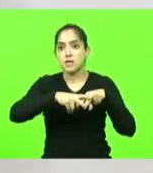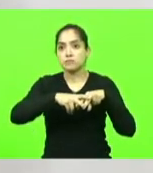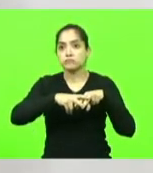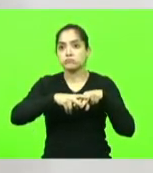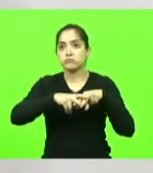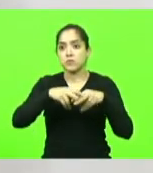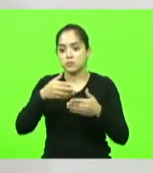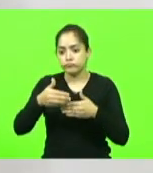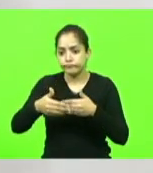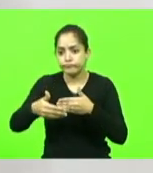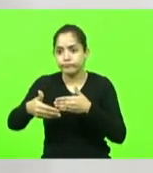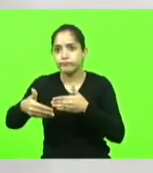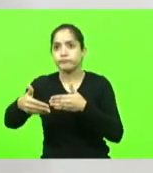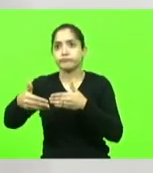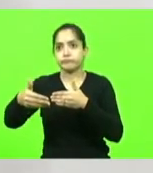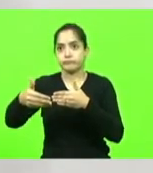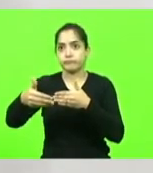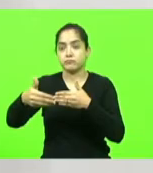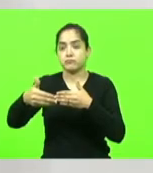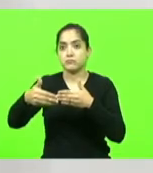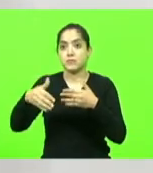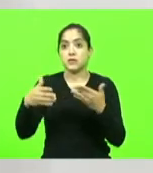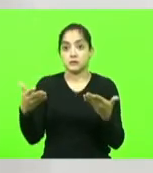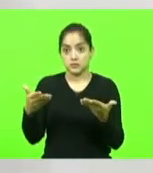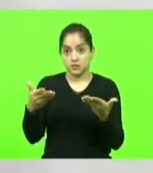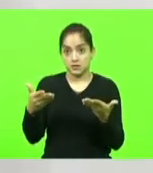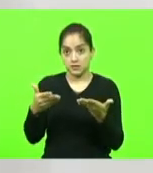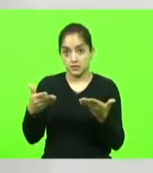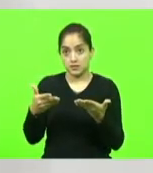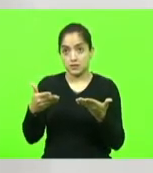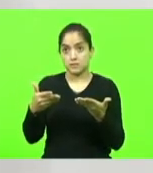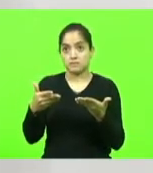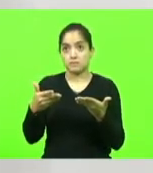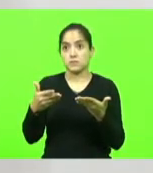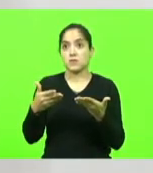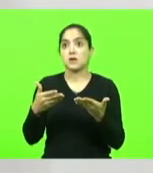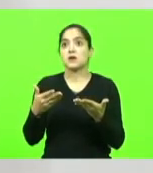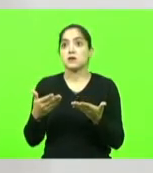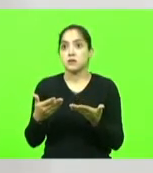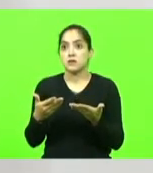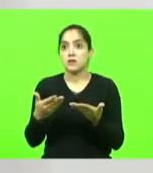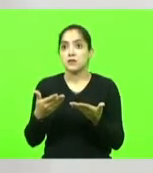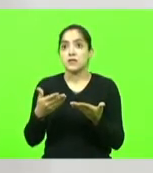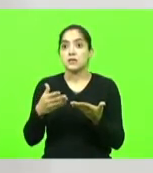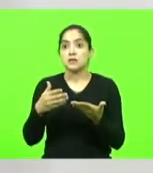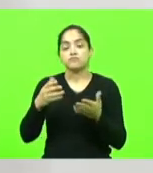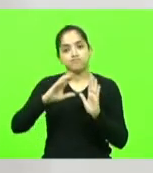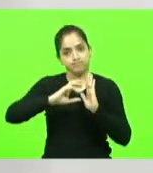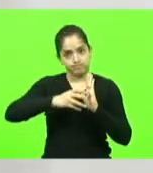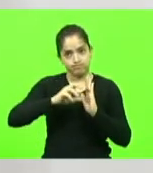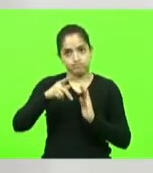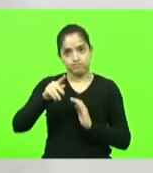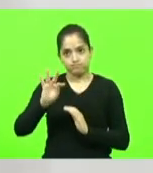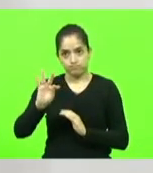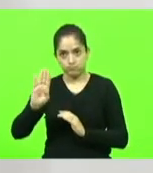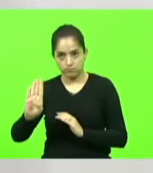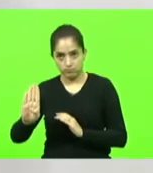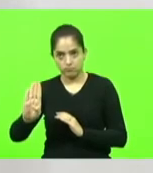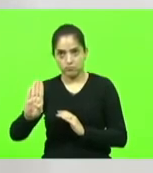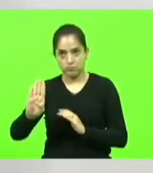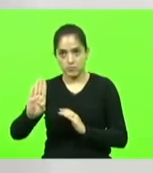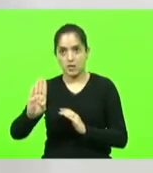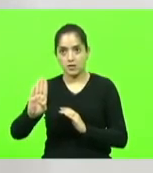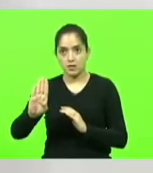está aqui o meu protesto meu protesto e o nosso partido PTB fez